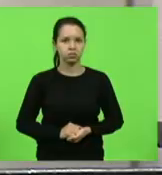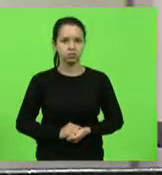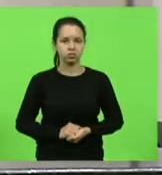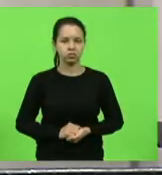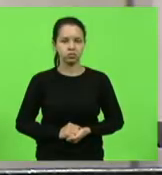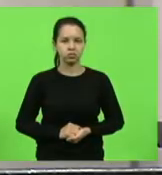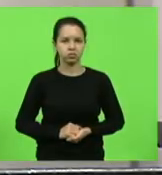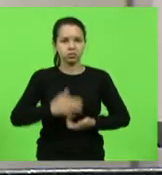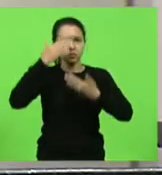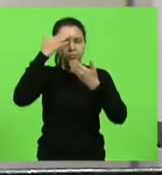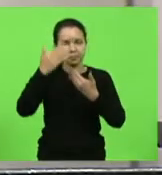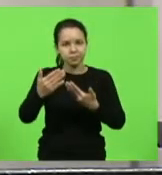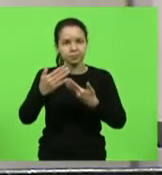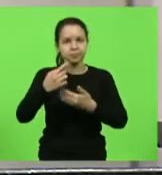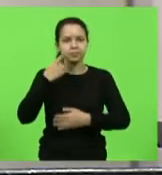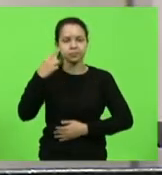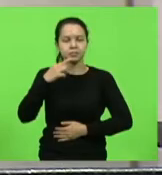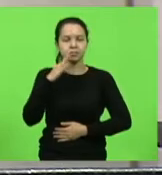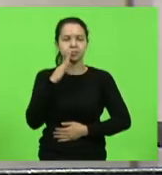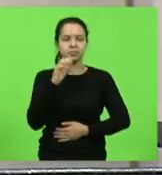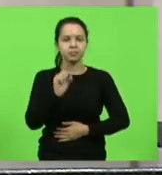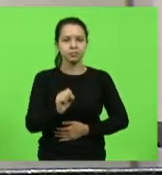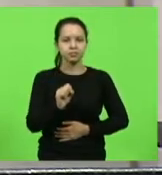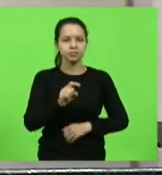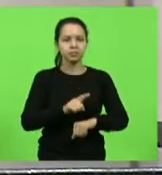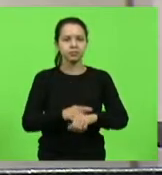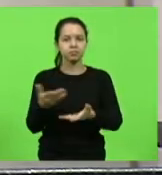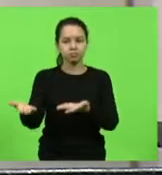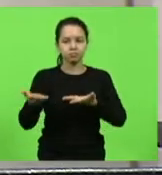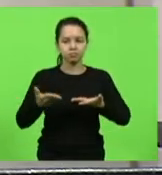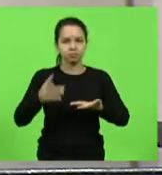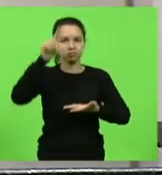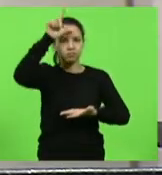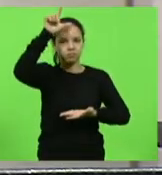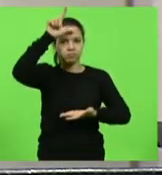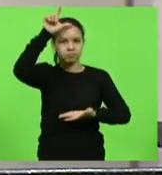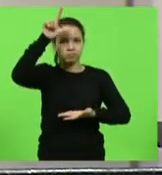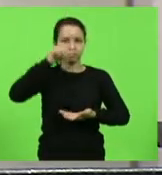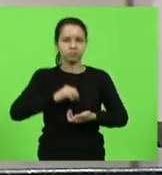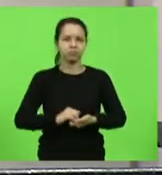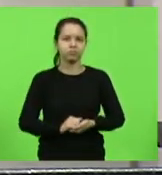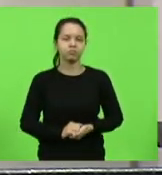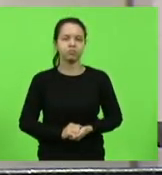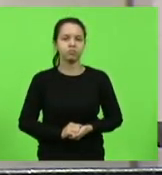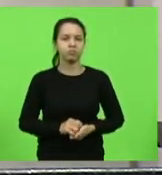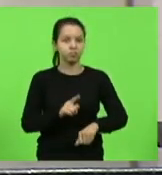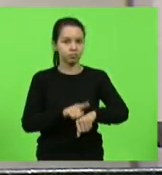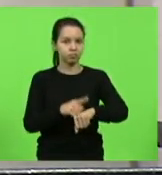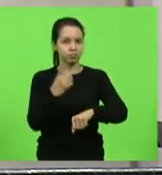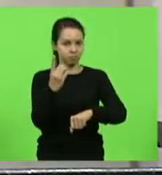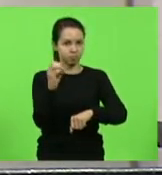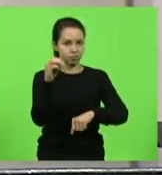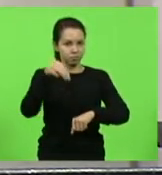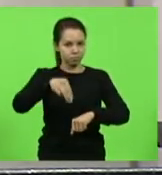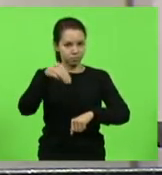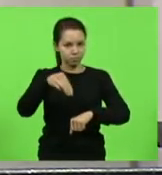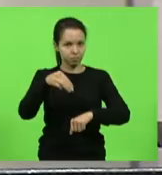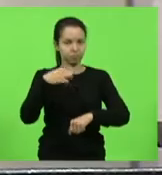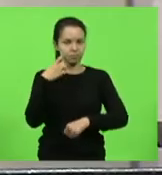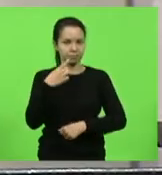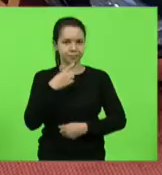Obrigado, deputado Bruno Souza. Próximo, deputado Sargento Lima. O excelente terá 10 minutos, deputado.